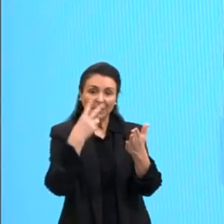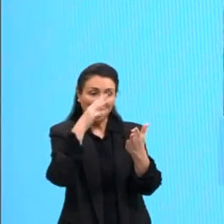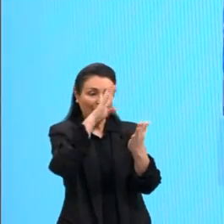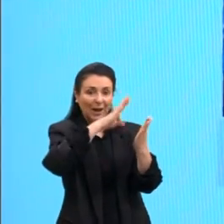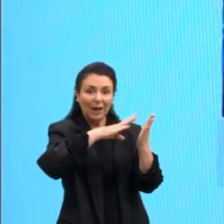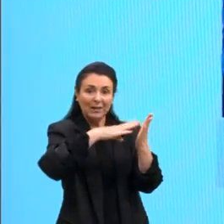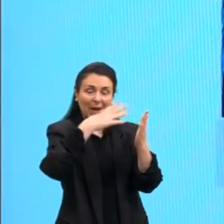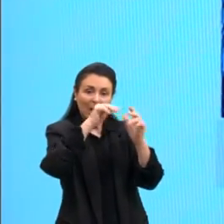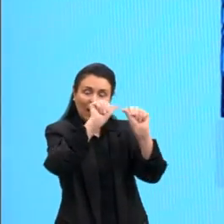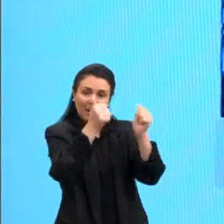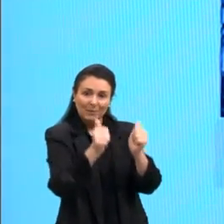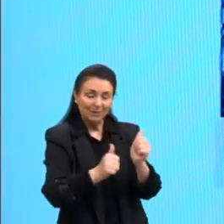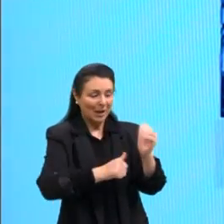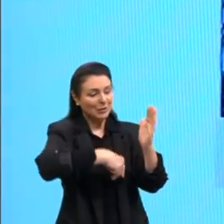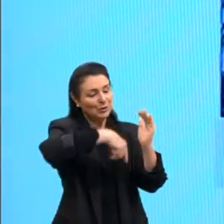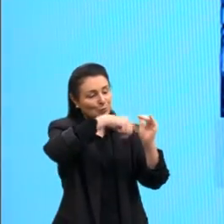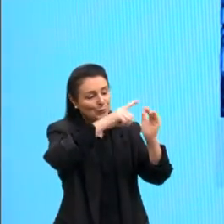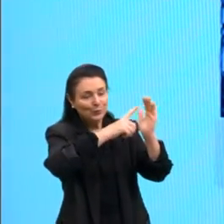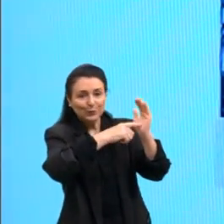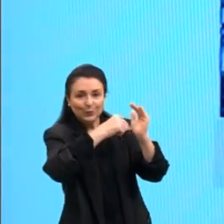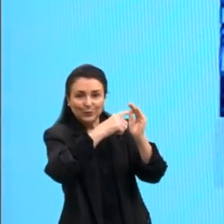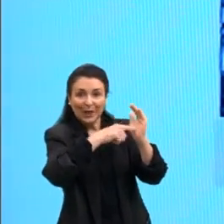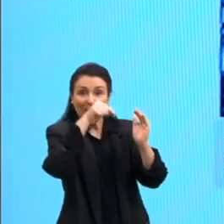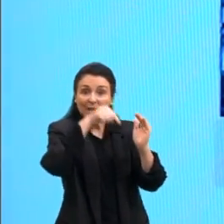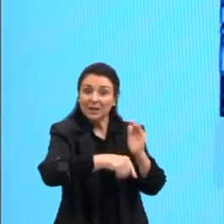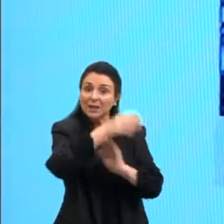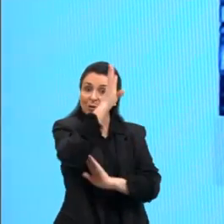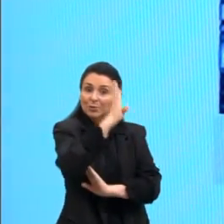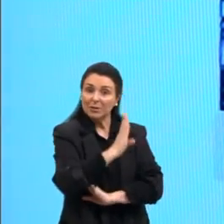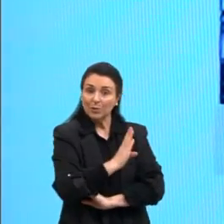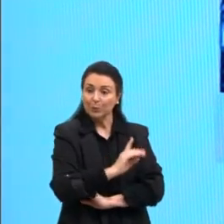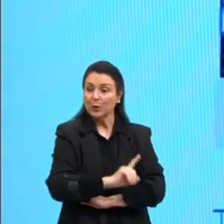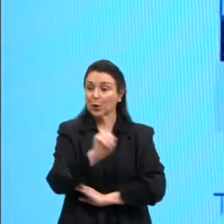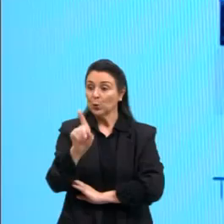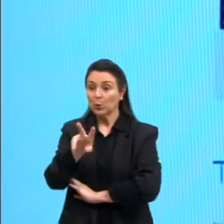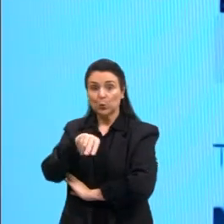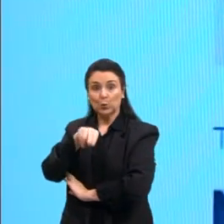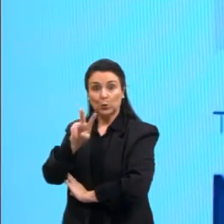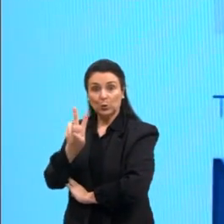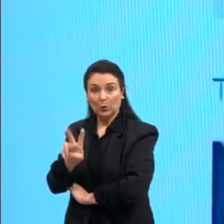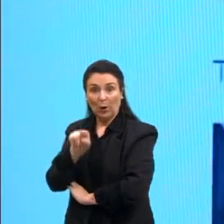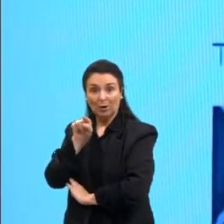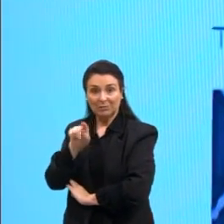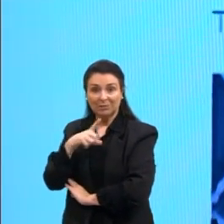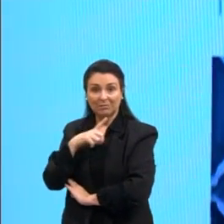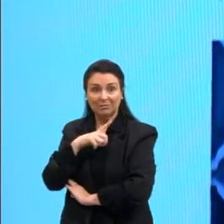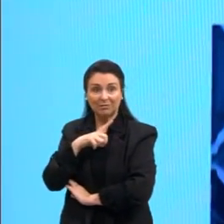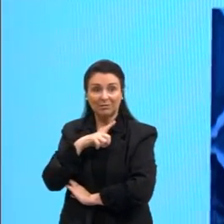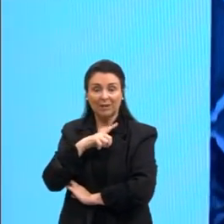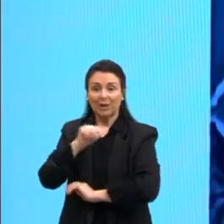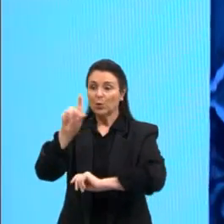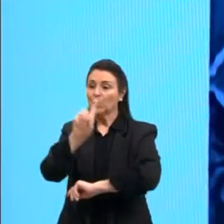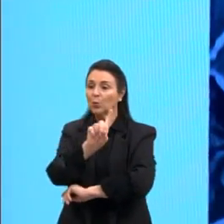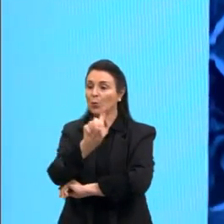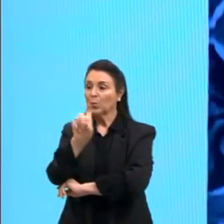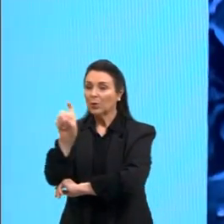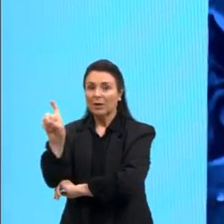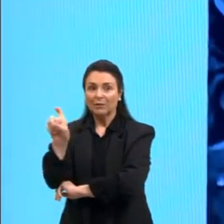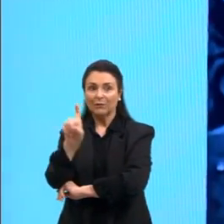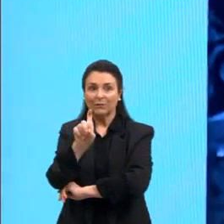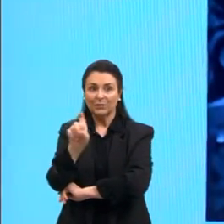Serra da Capivara do Brasil. e, no texto 2, nós temos um grafite,